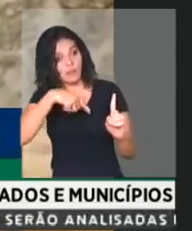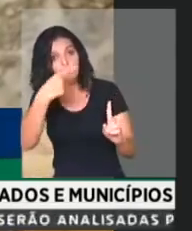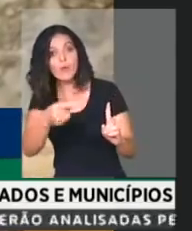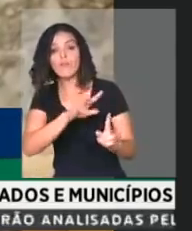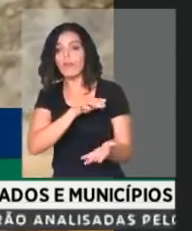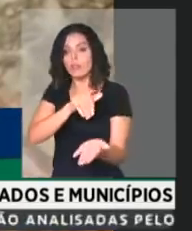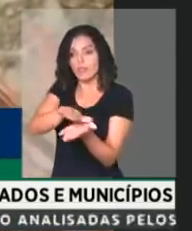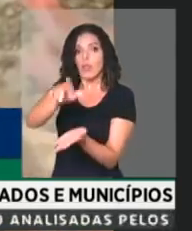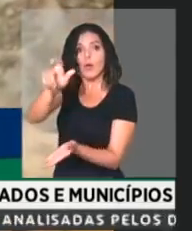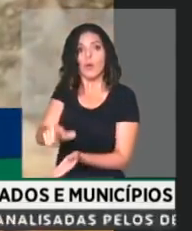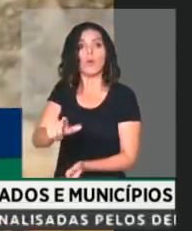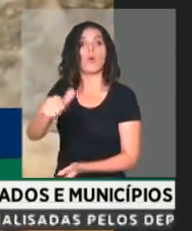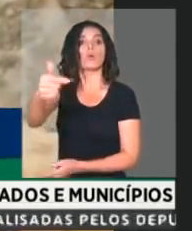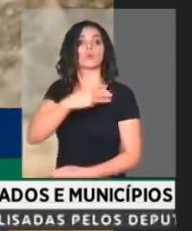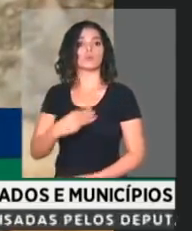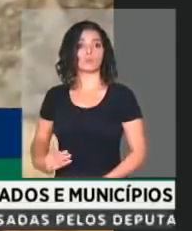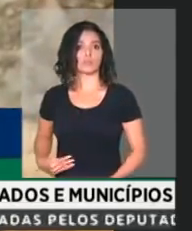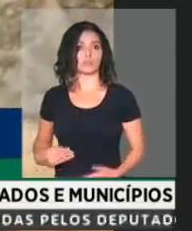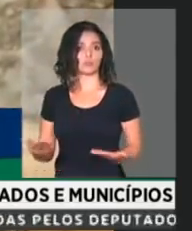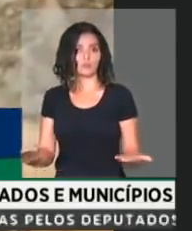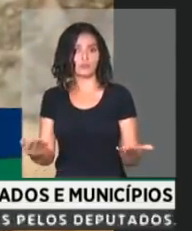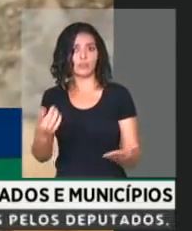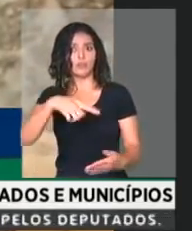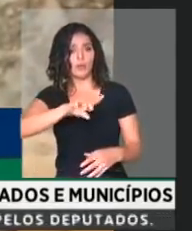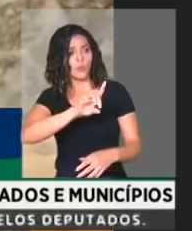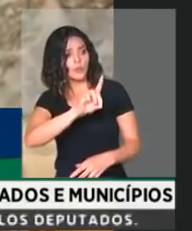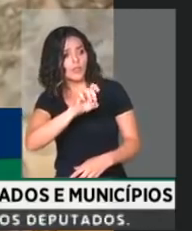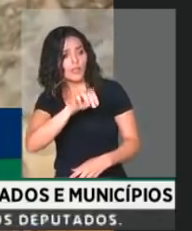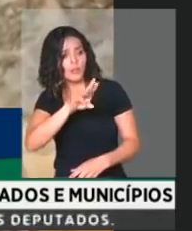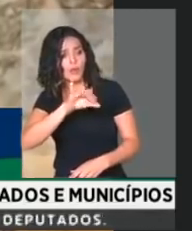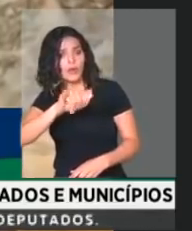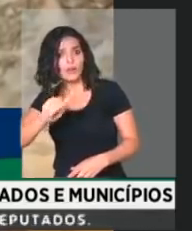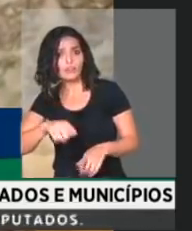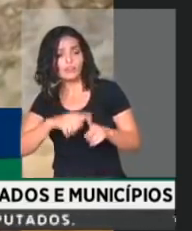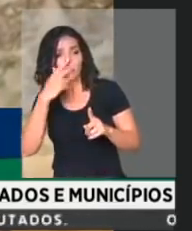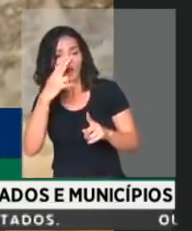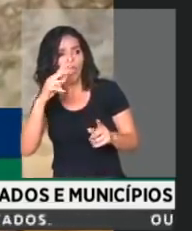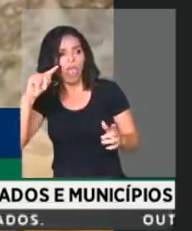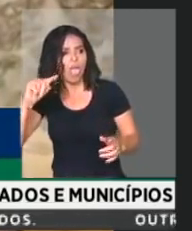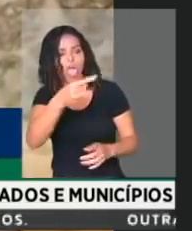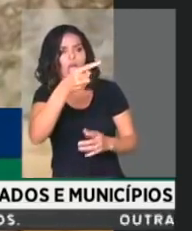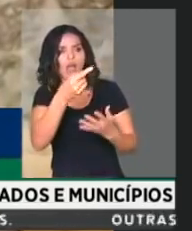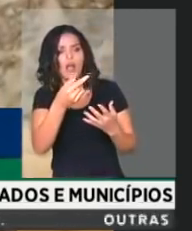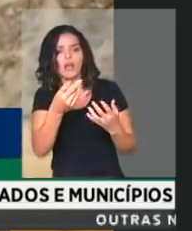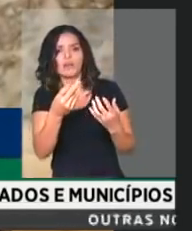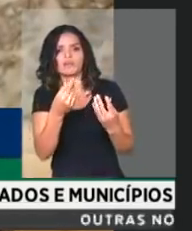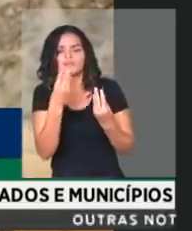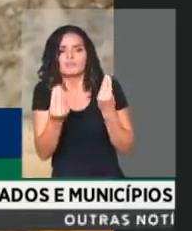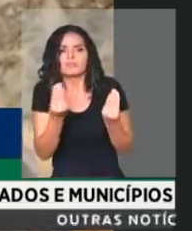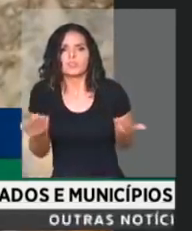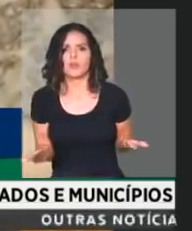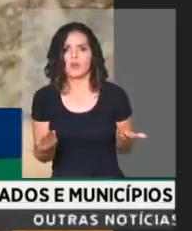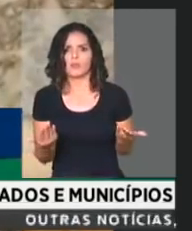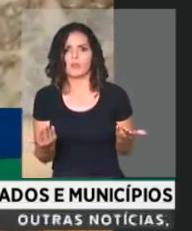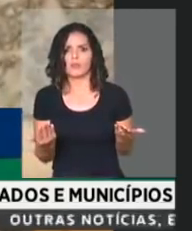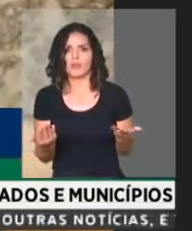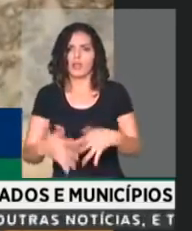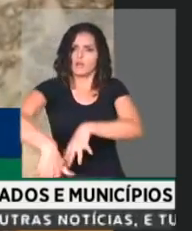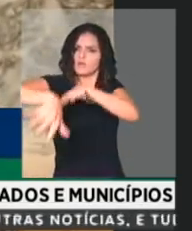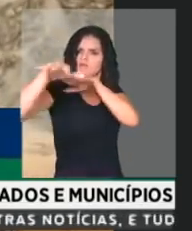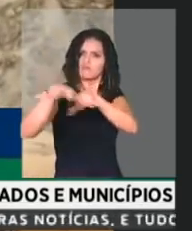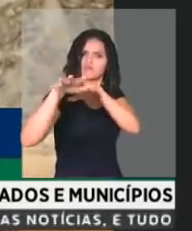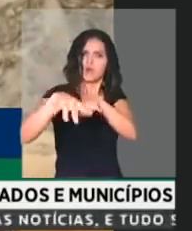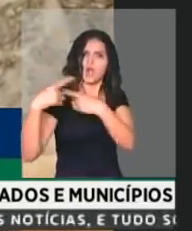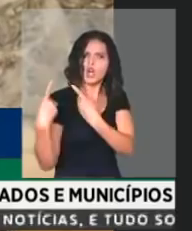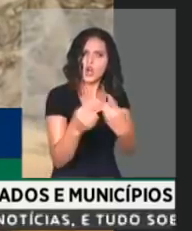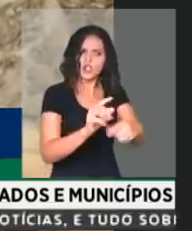atingem a democracia no coração dela. Como assim? Liberdade de manifestação contra a Carta Magna, contra a Constituição